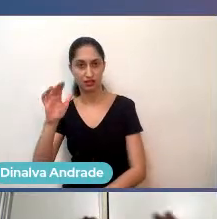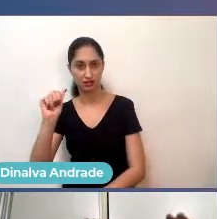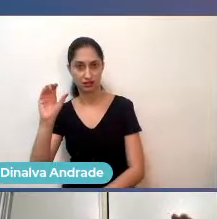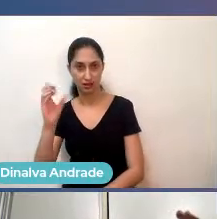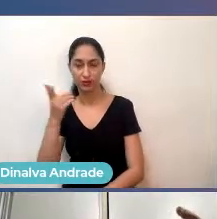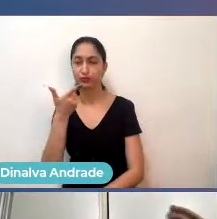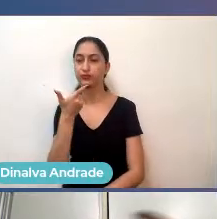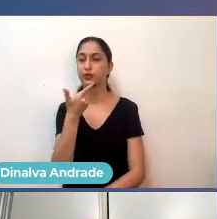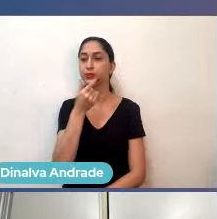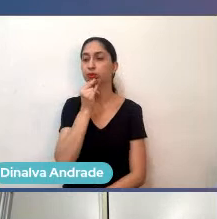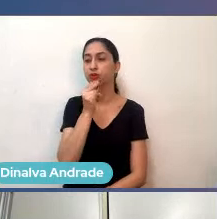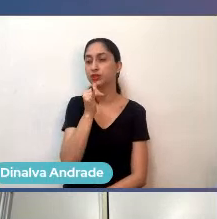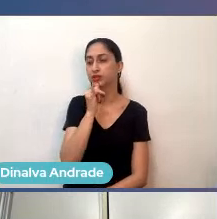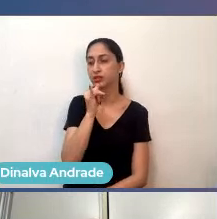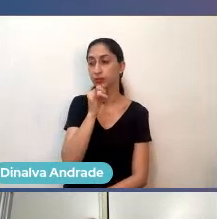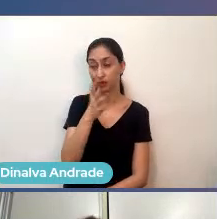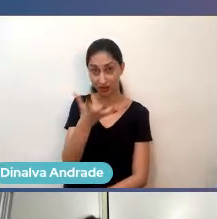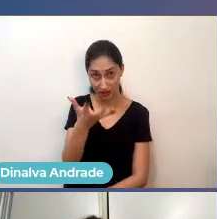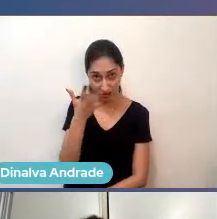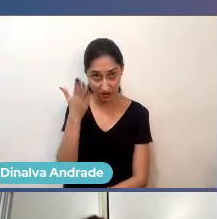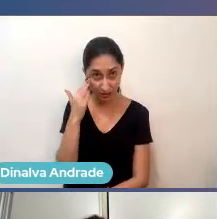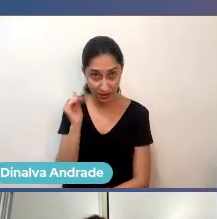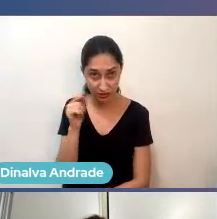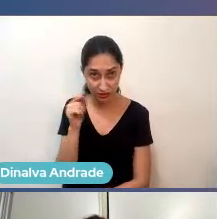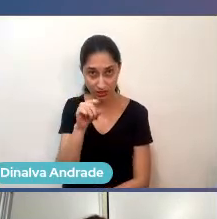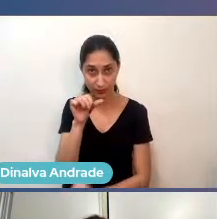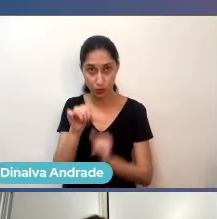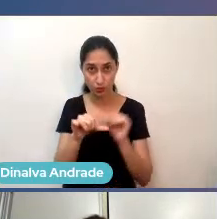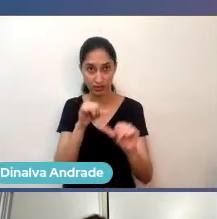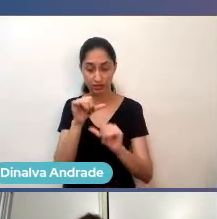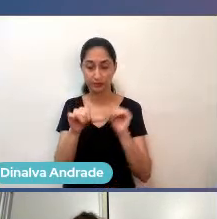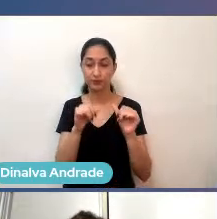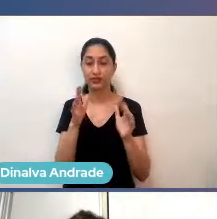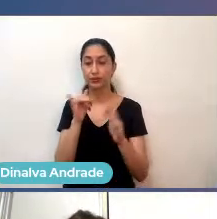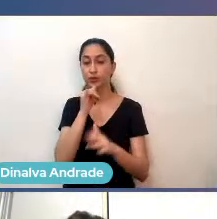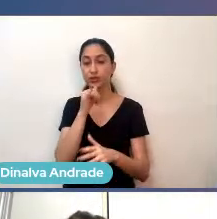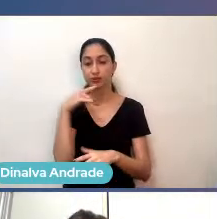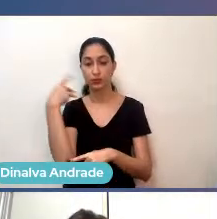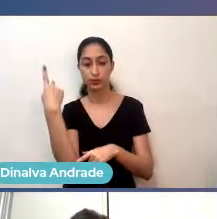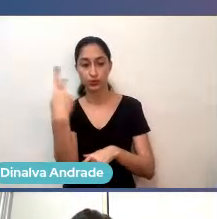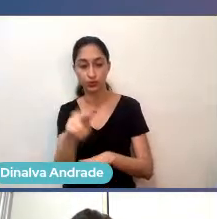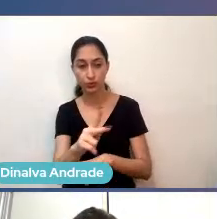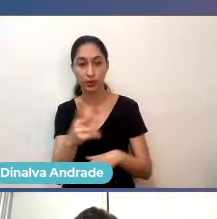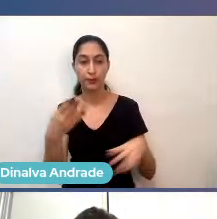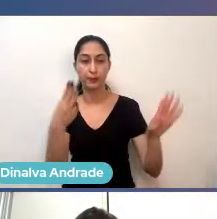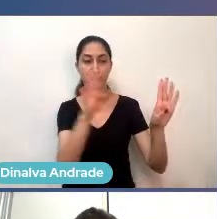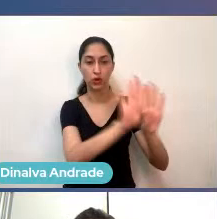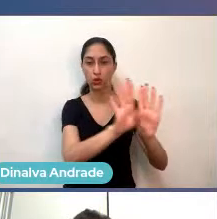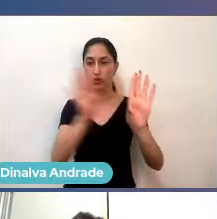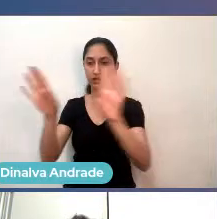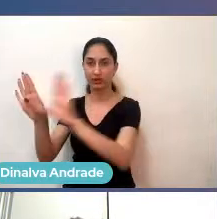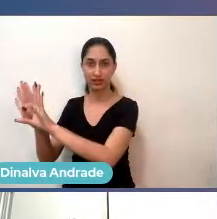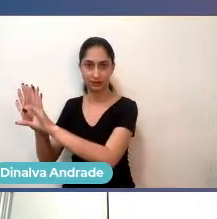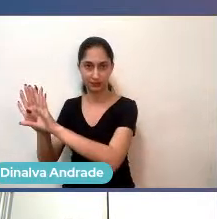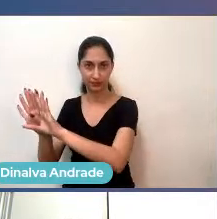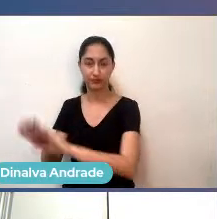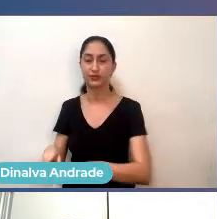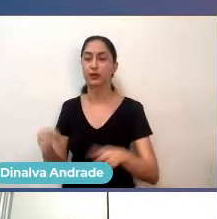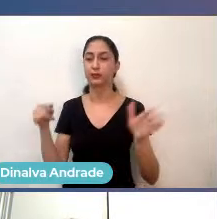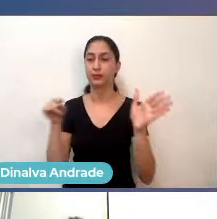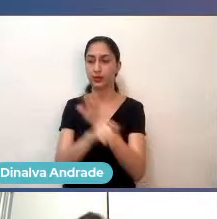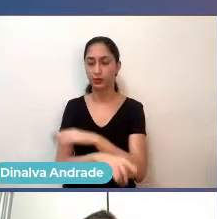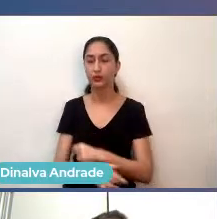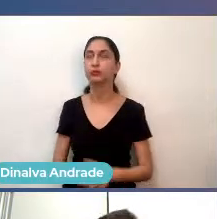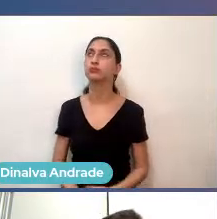Cliente, quer saber se você muda a tua porta de lugar na sala? Pergunta para o cliente, quer